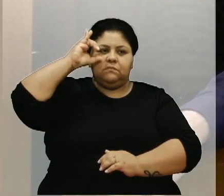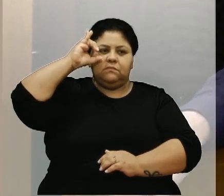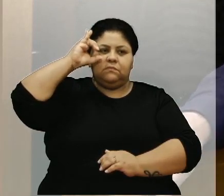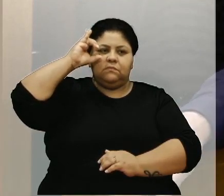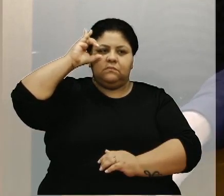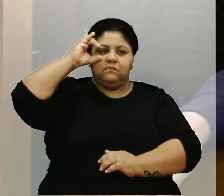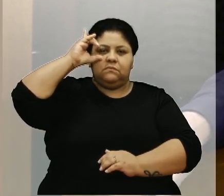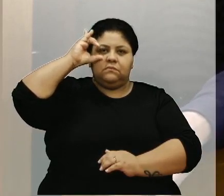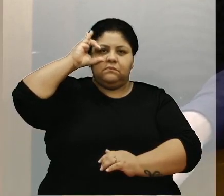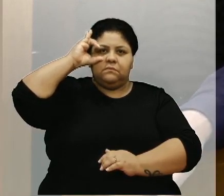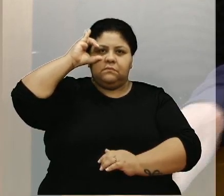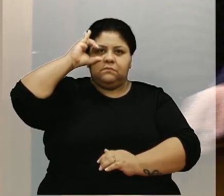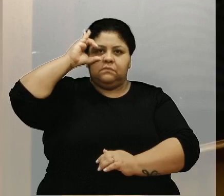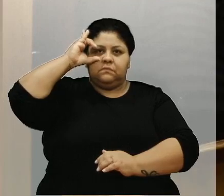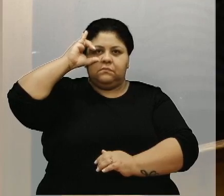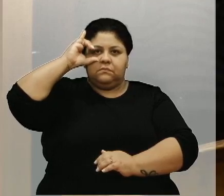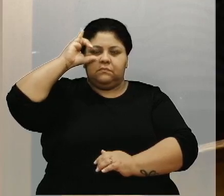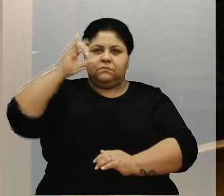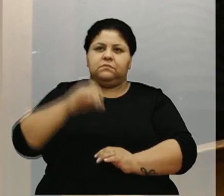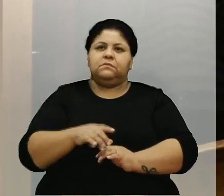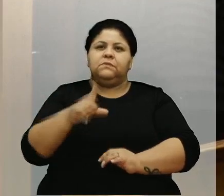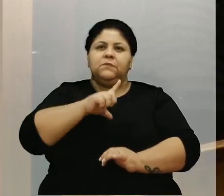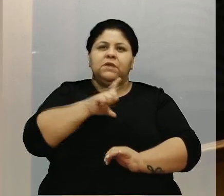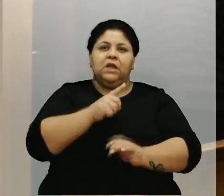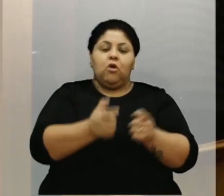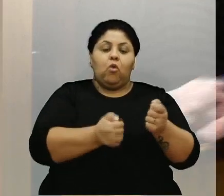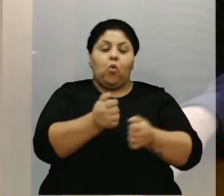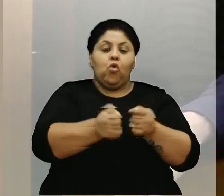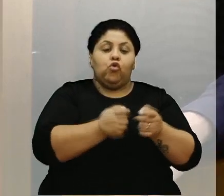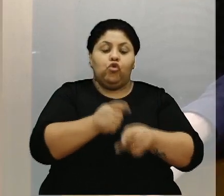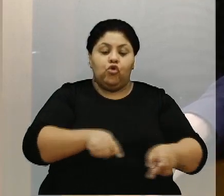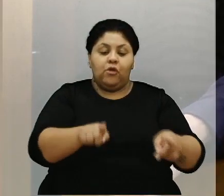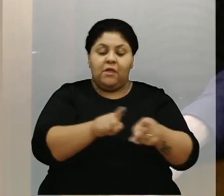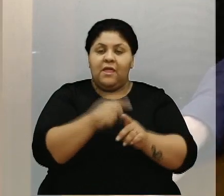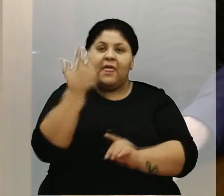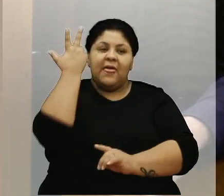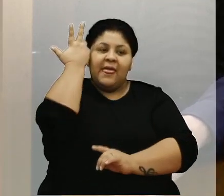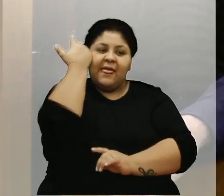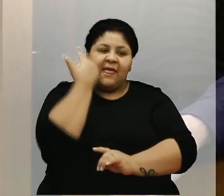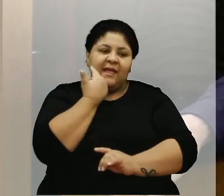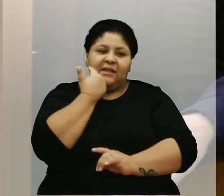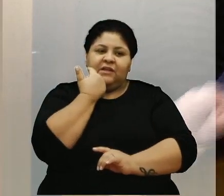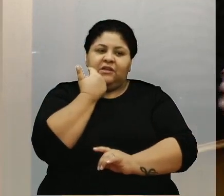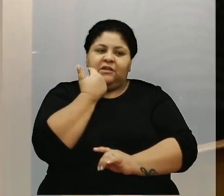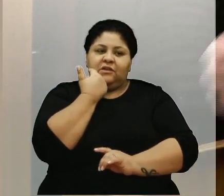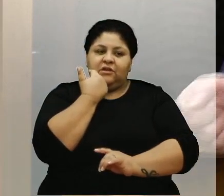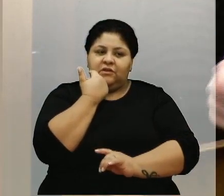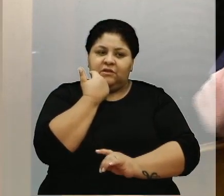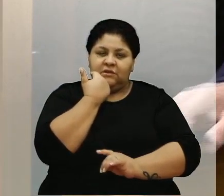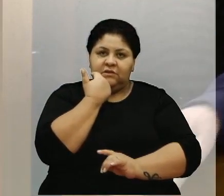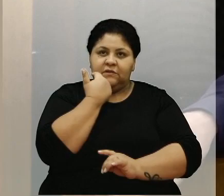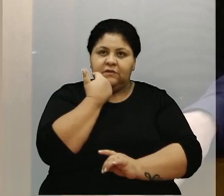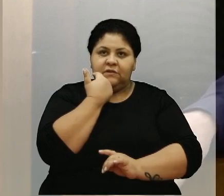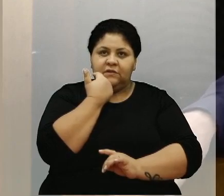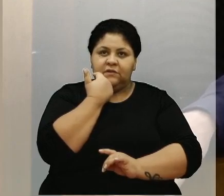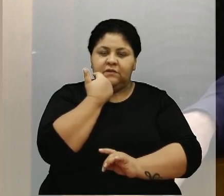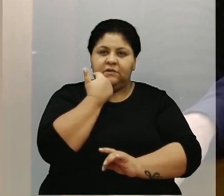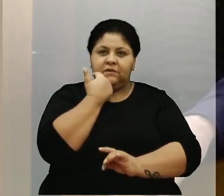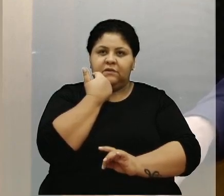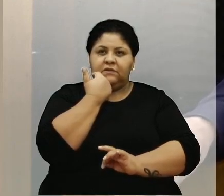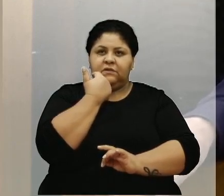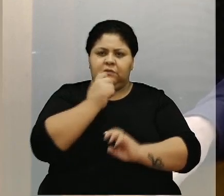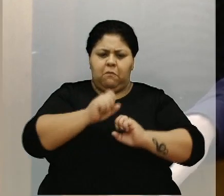Ter o controle sobre a população é muito comum de governos que são autoritários.